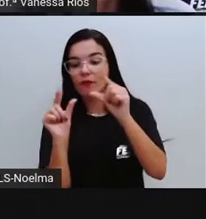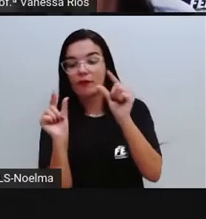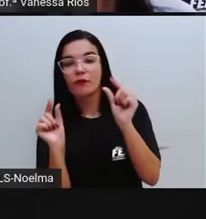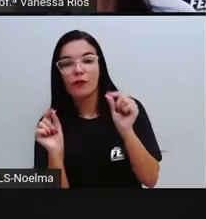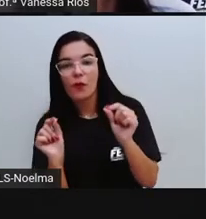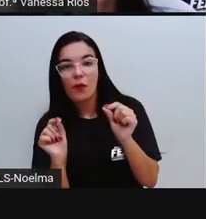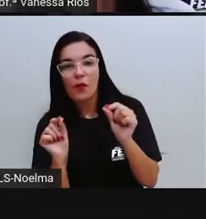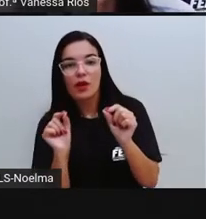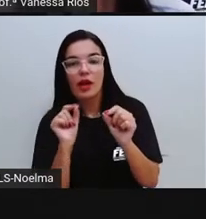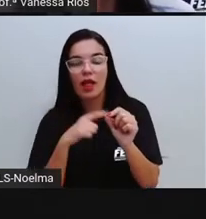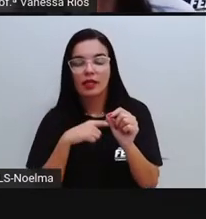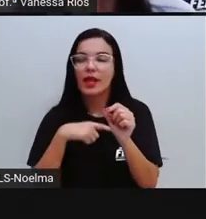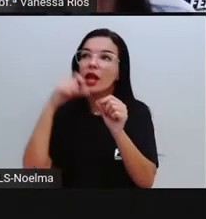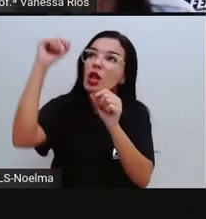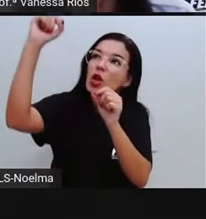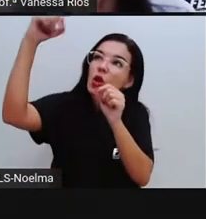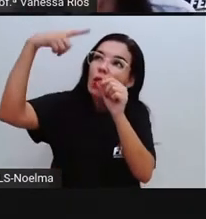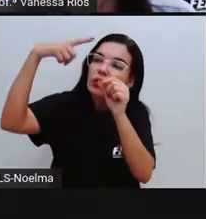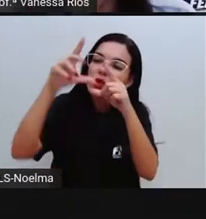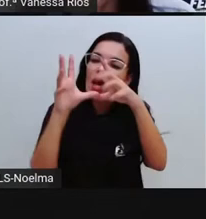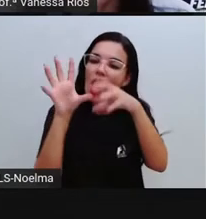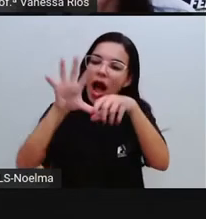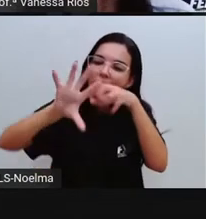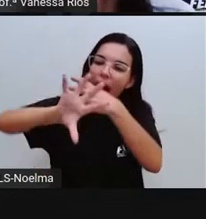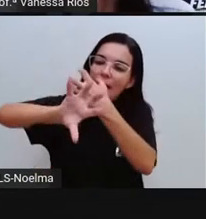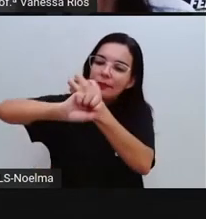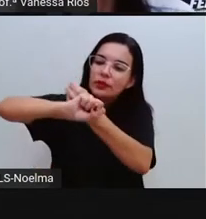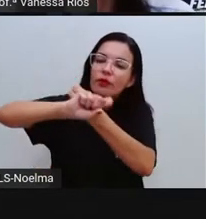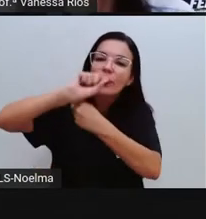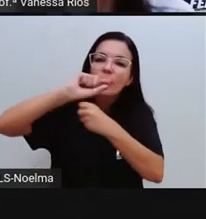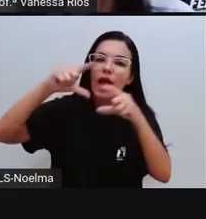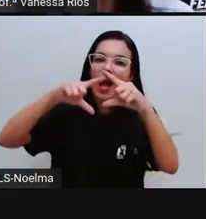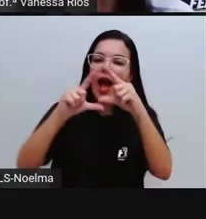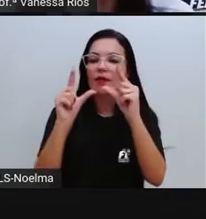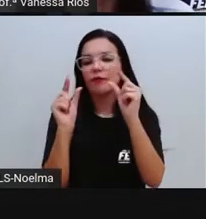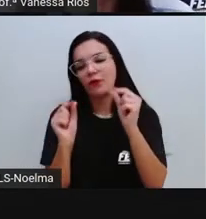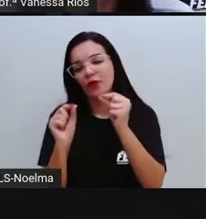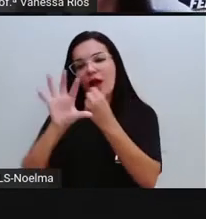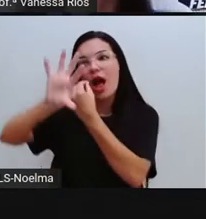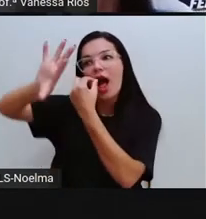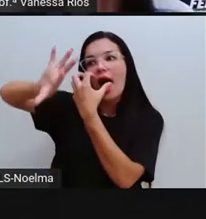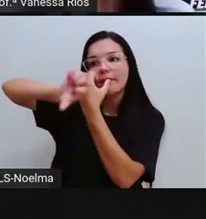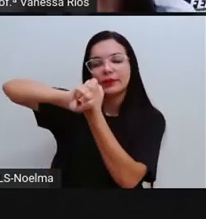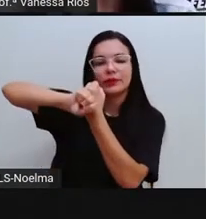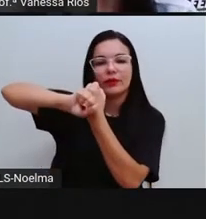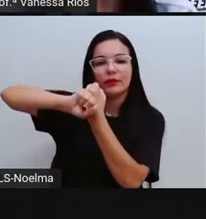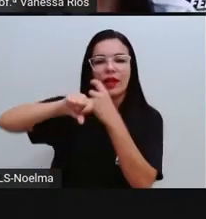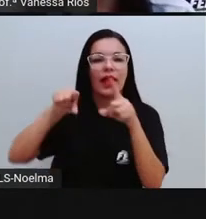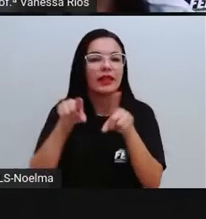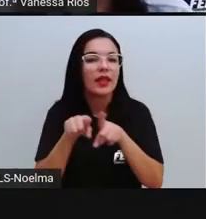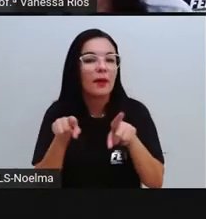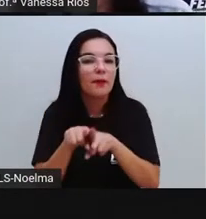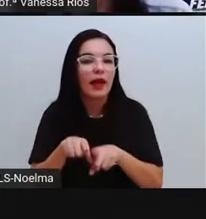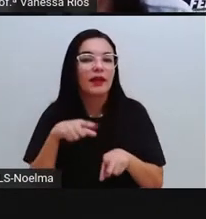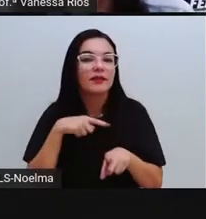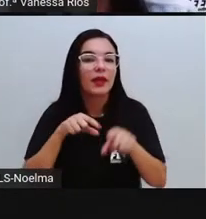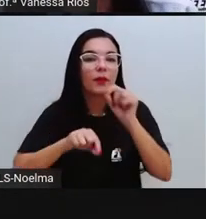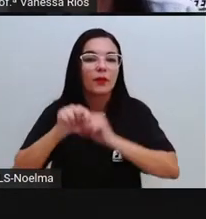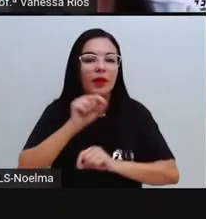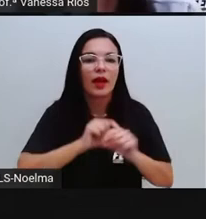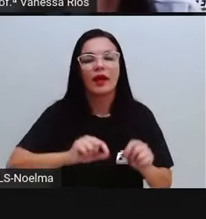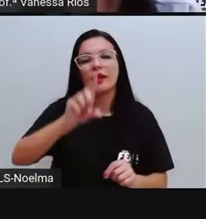vão absorver aí a luz do sol e também o dióxido de carbono, que está presente no ar.